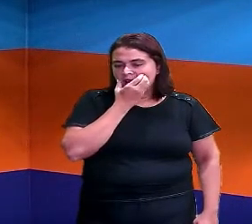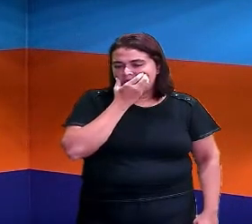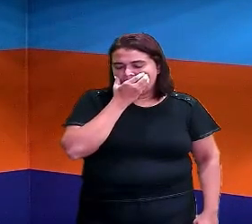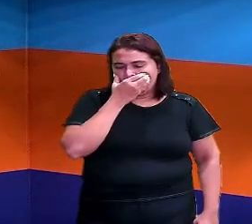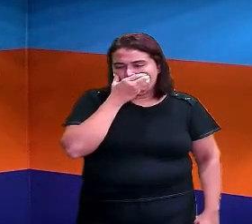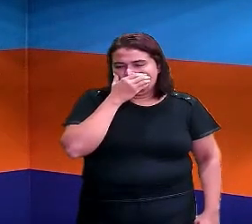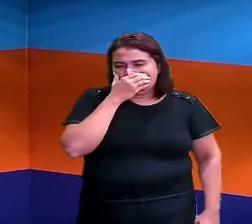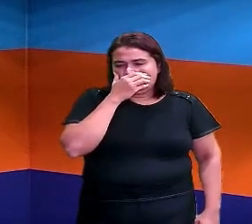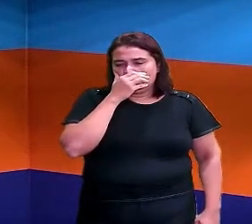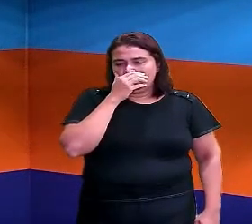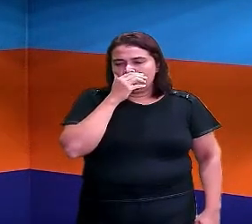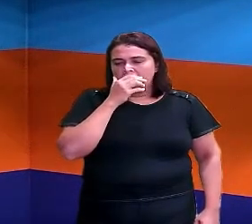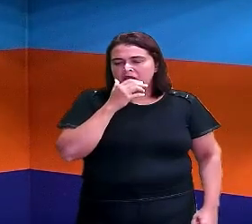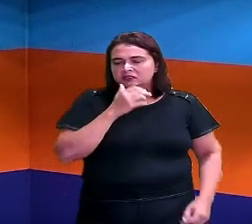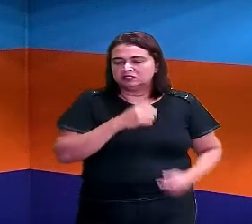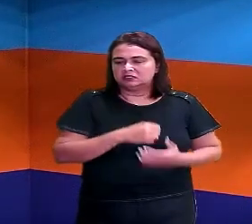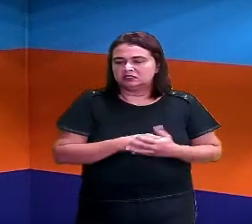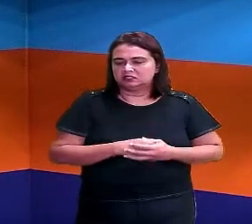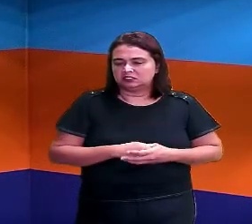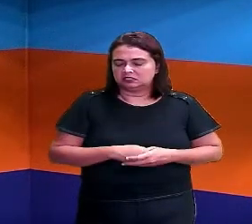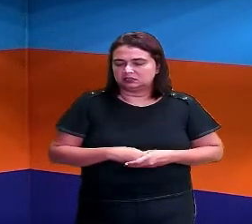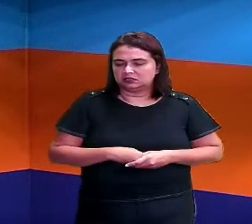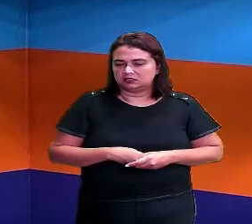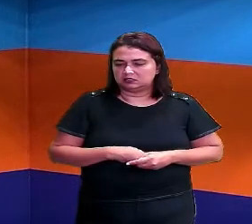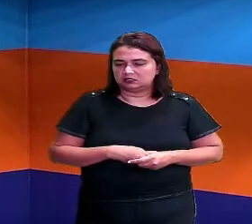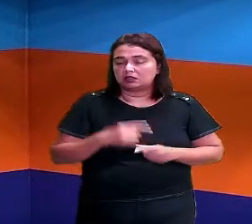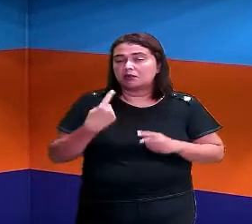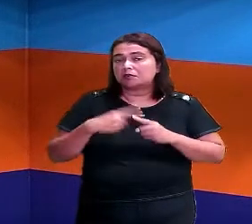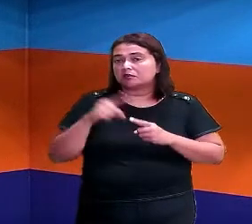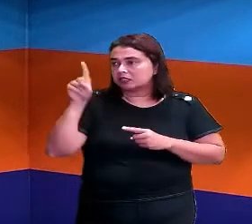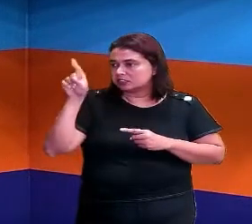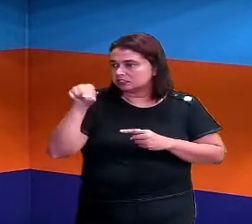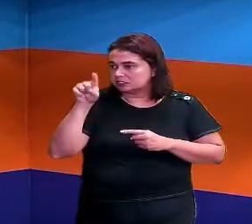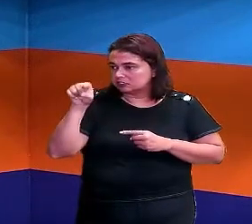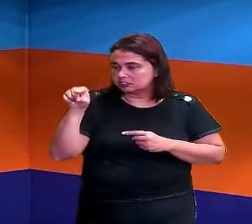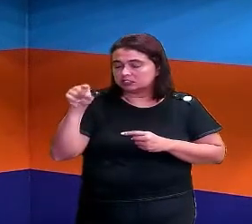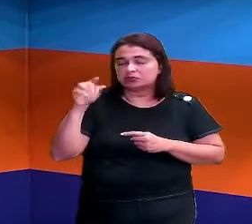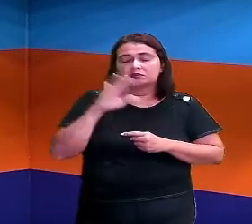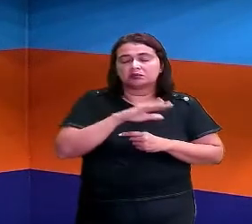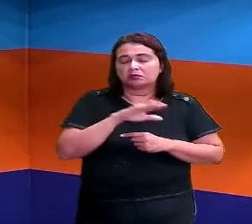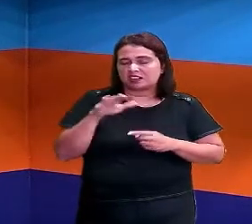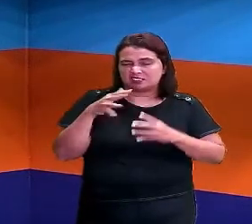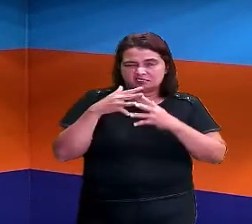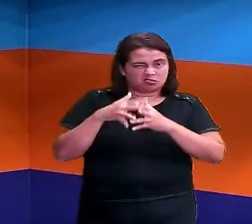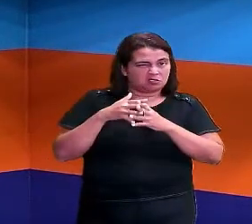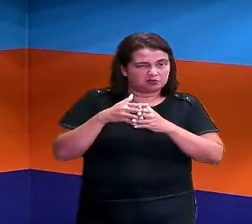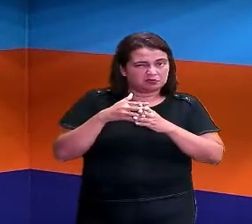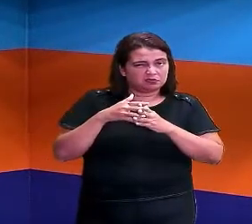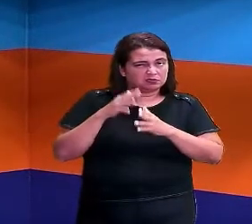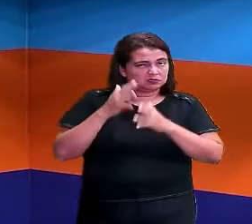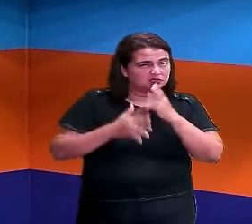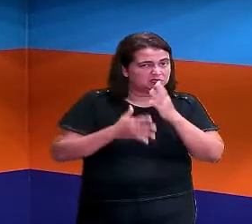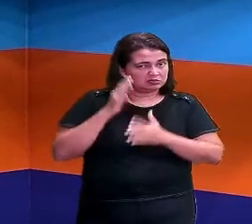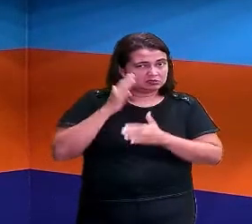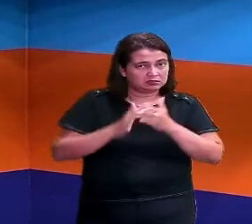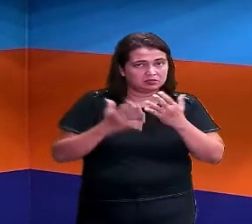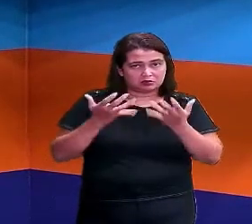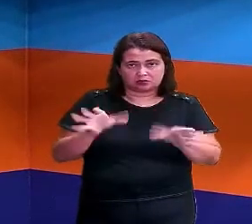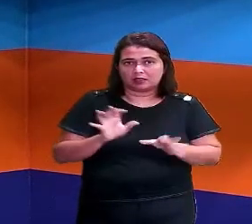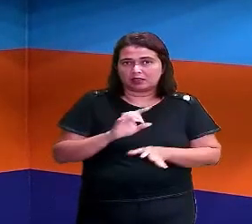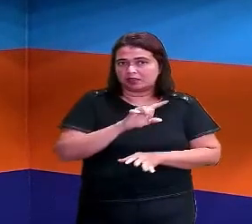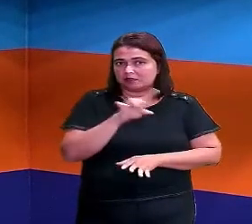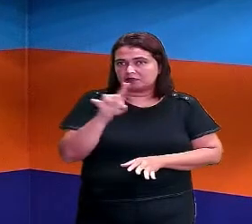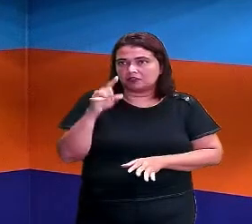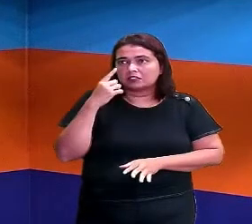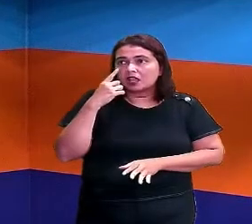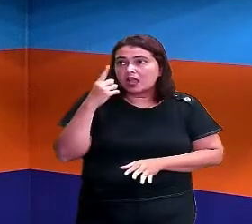a gente elimina aqui. Por que eu tô fazendo essa eliminação, marcando esse X? Pra gente não se confundir. É legal isso, porque